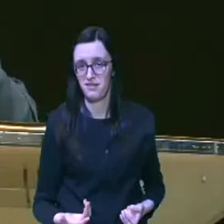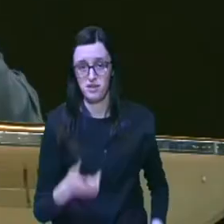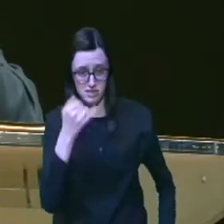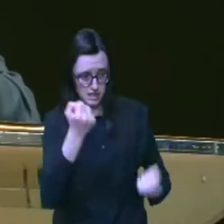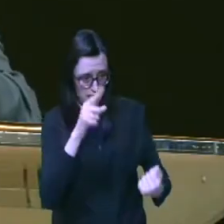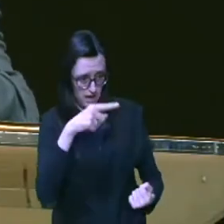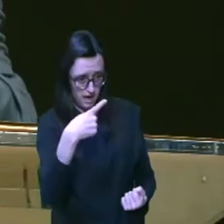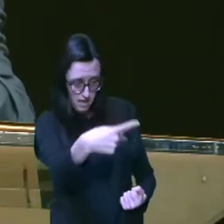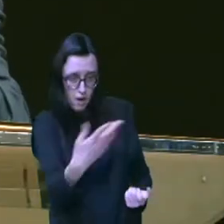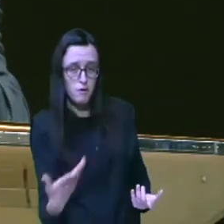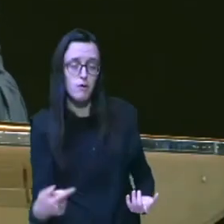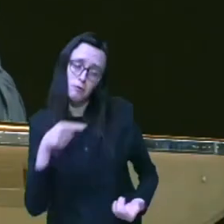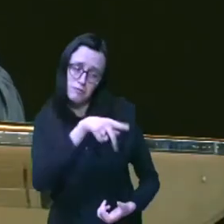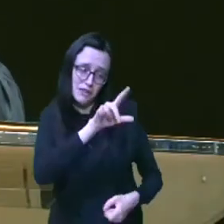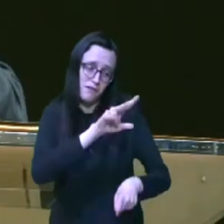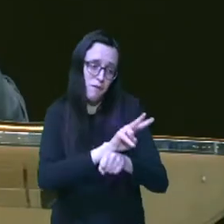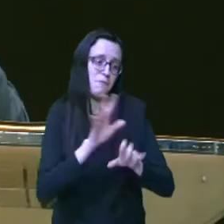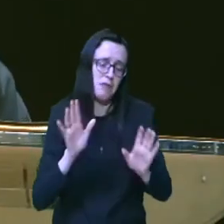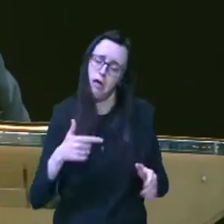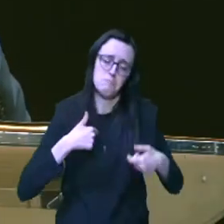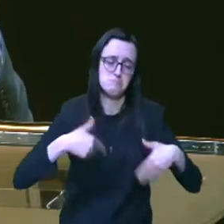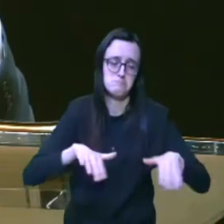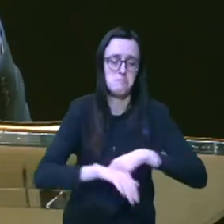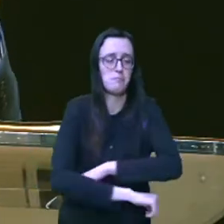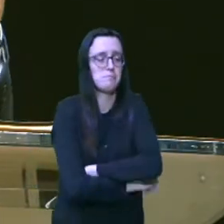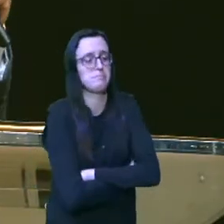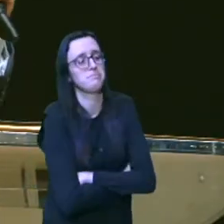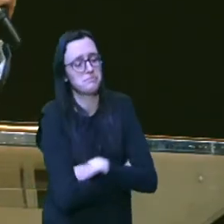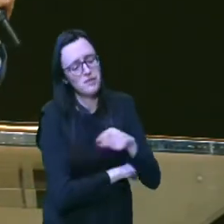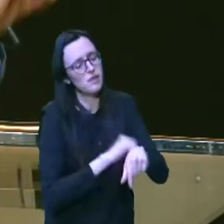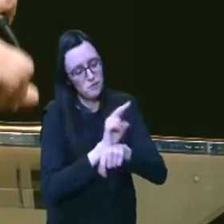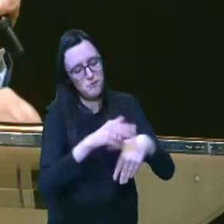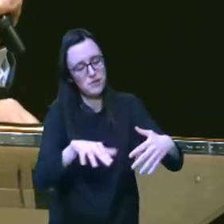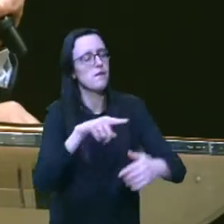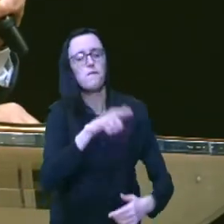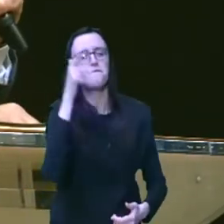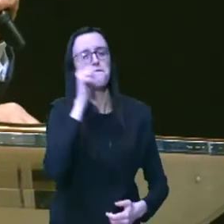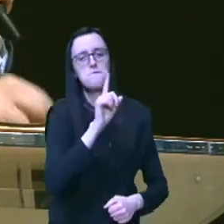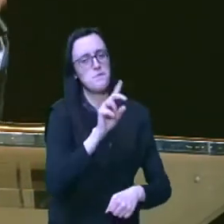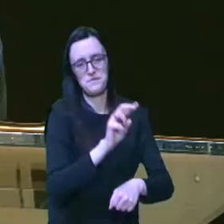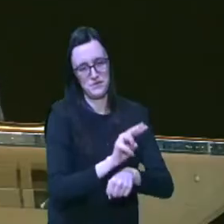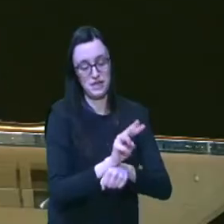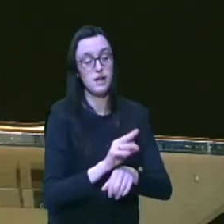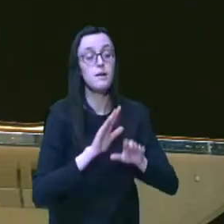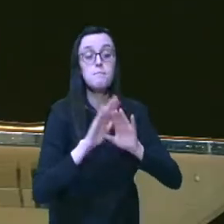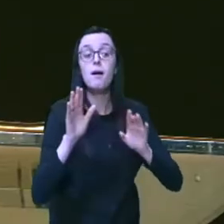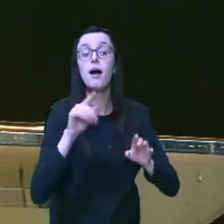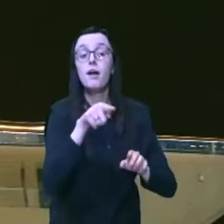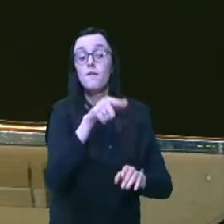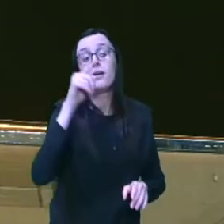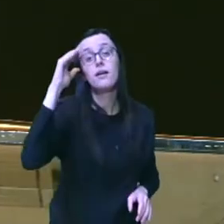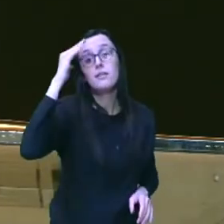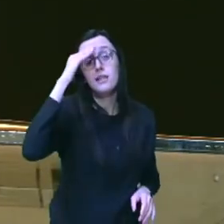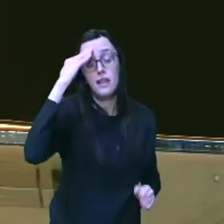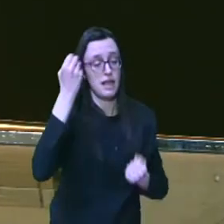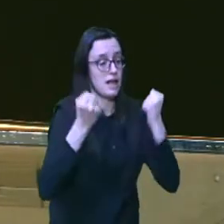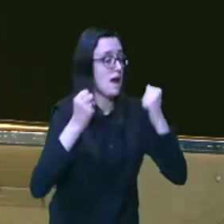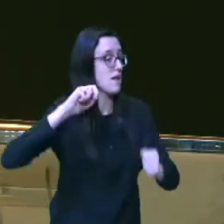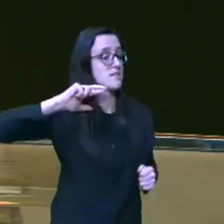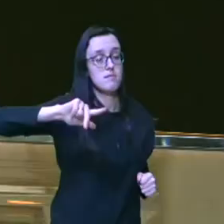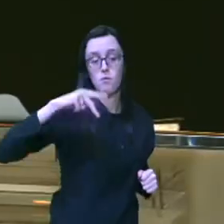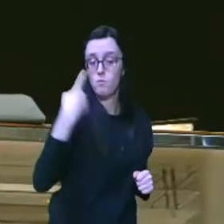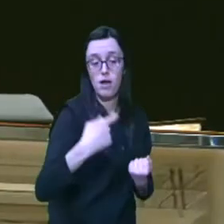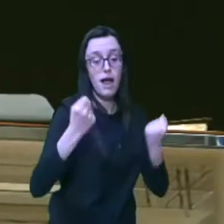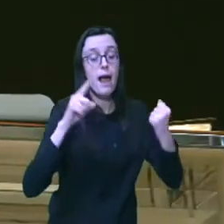for teu você vai querer cuidar eu vou deixar você cuidar e você não é capaz de cuidar mas quando você entender que o carro não é teu